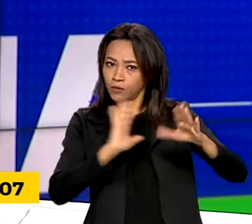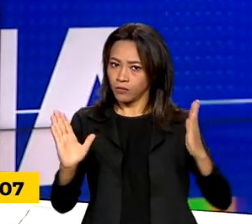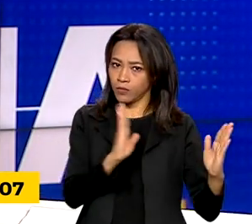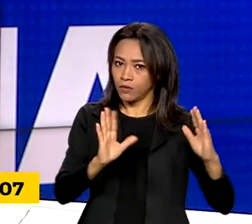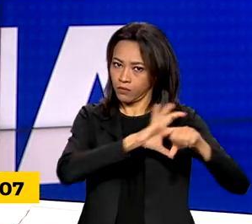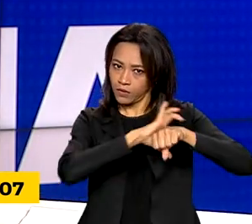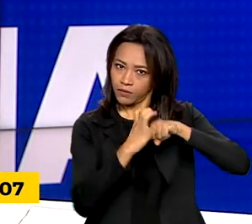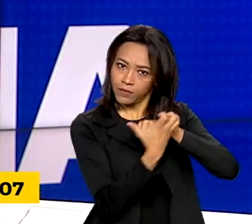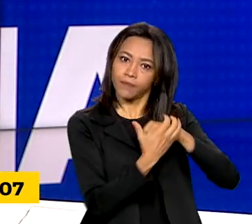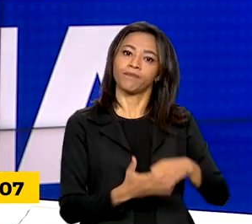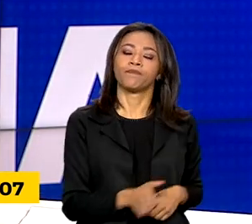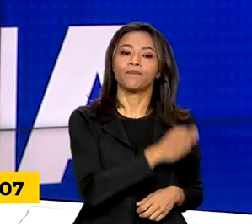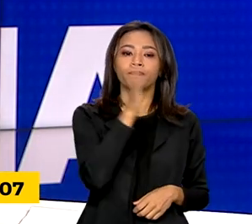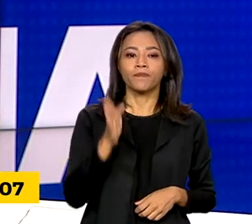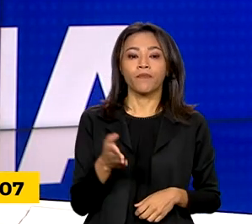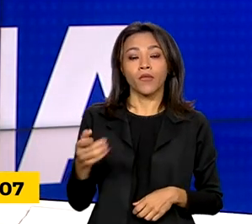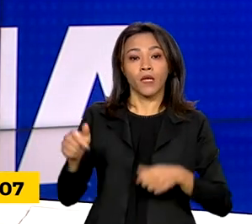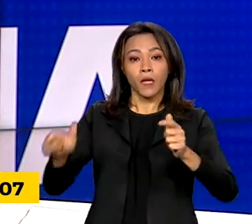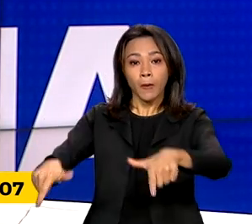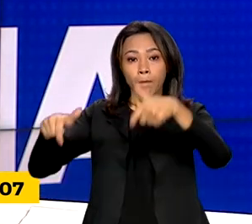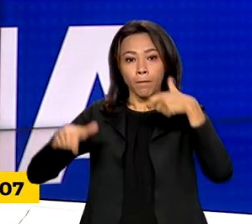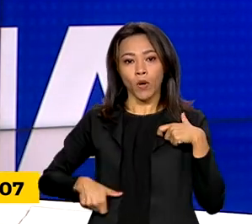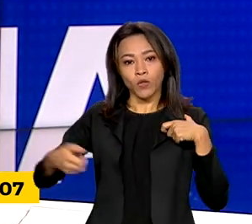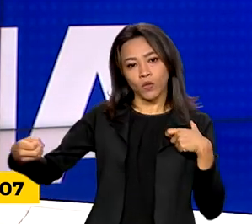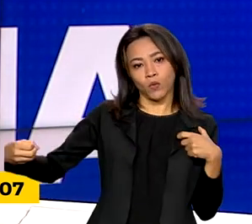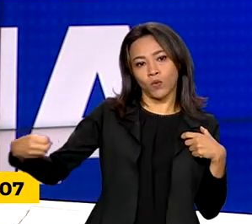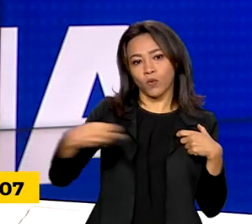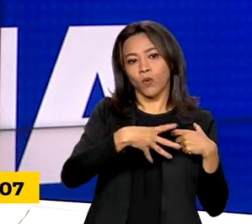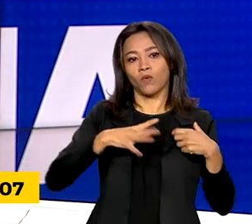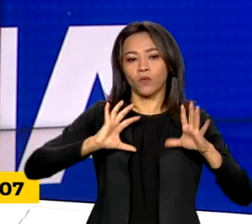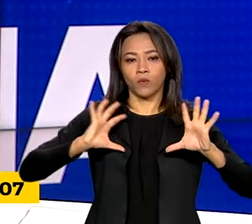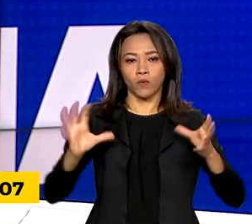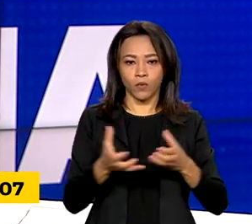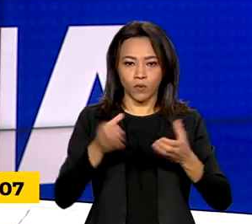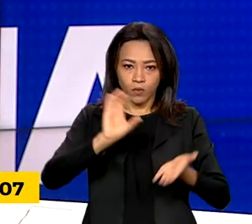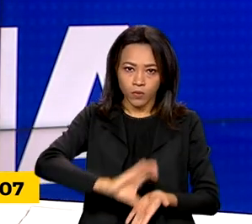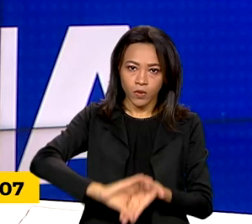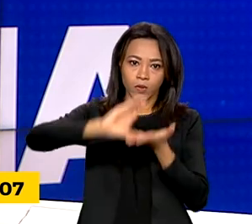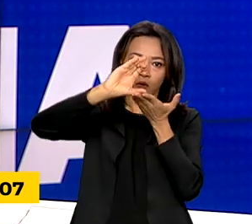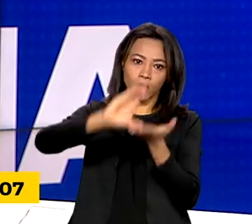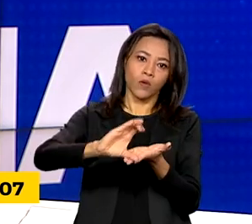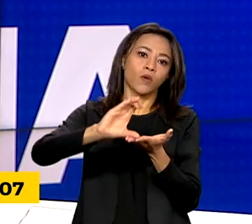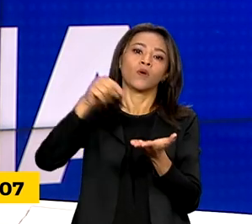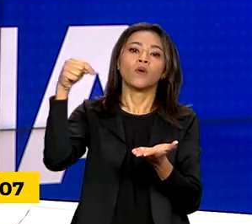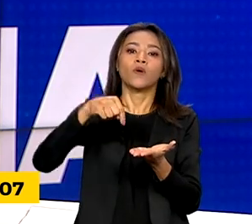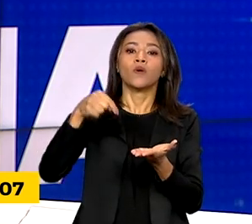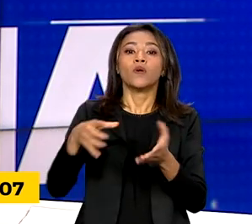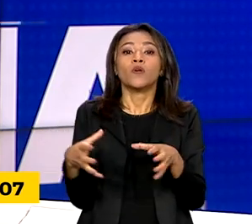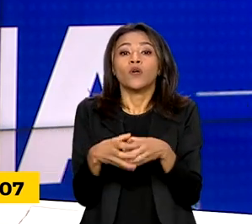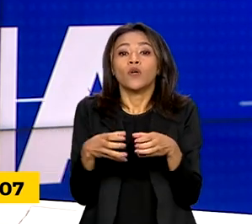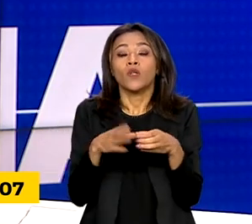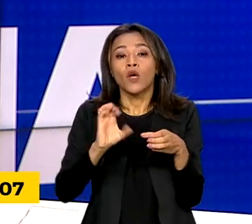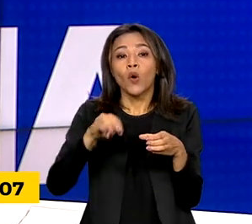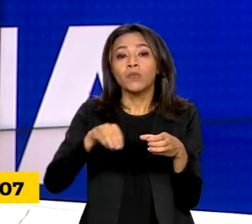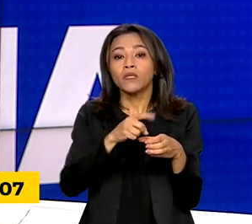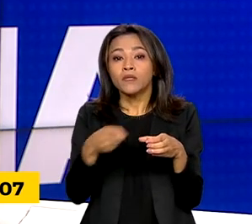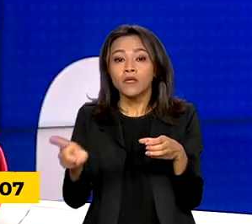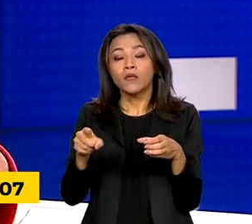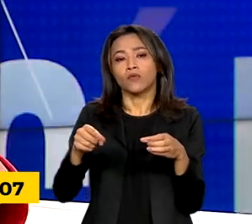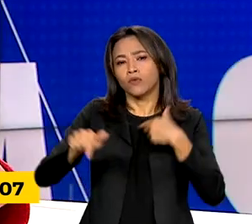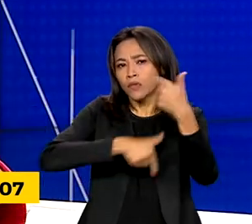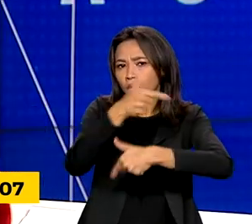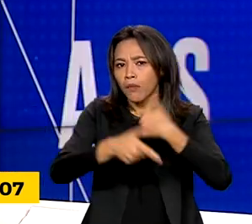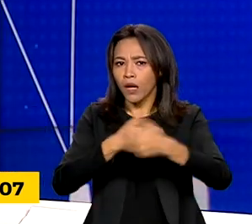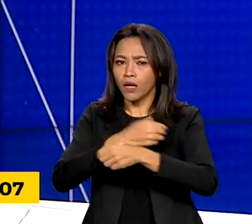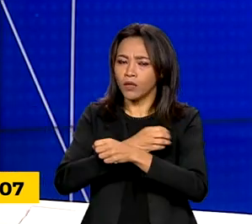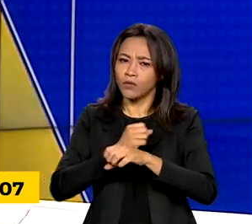Tomaram posse os novos integrantes da Comissão Nacional de Erradicação do Trabalho Infantil. São representantes do governo